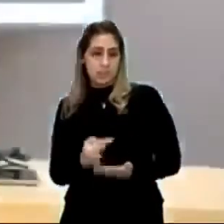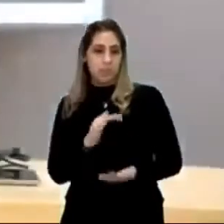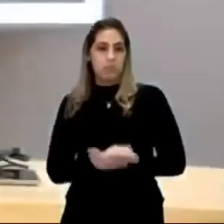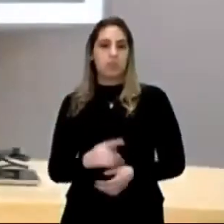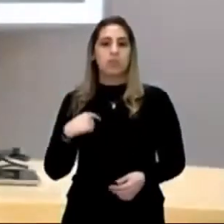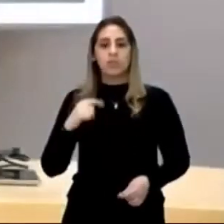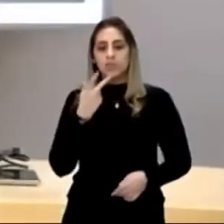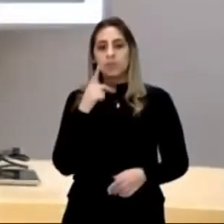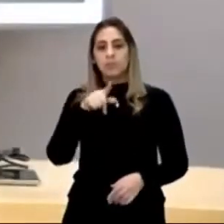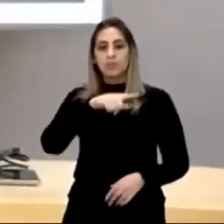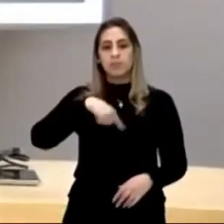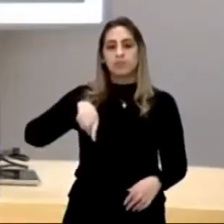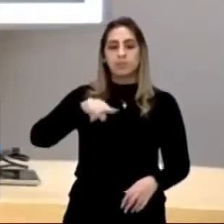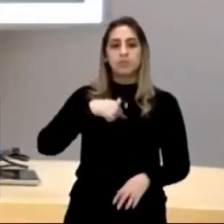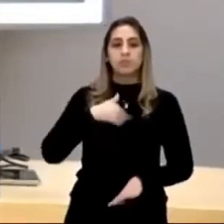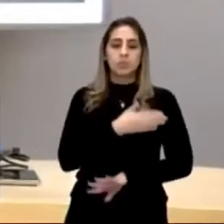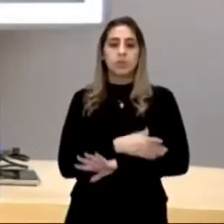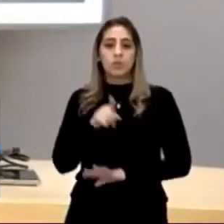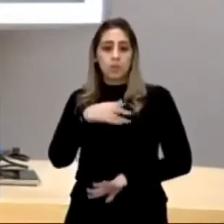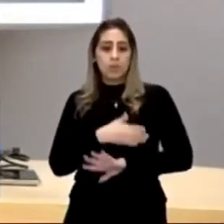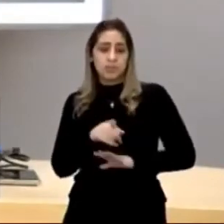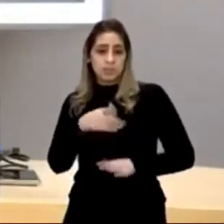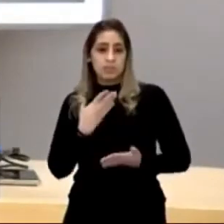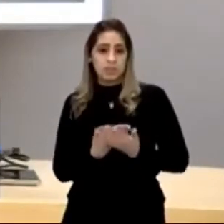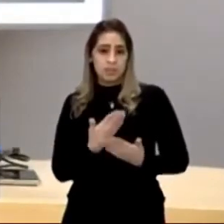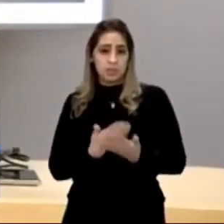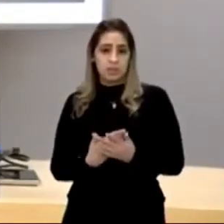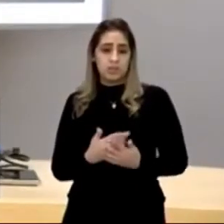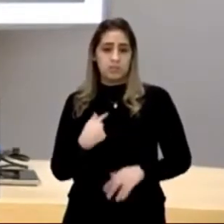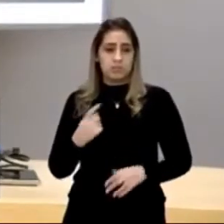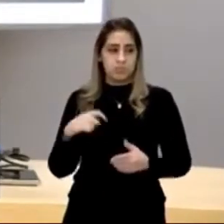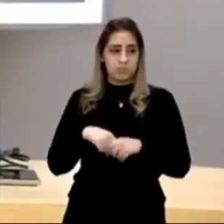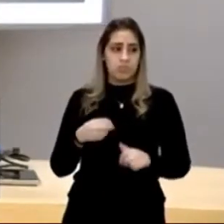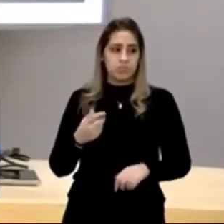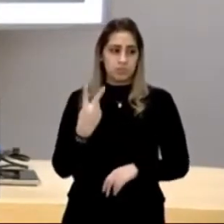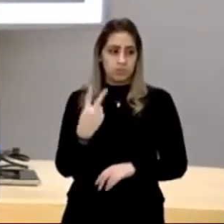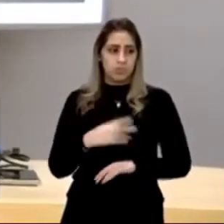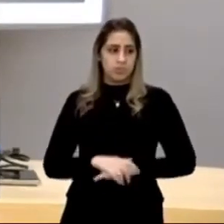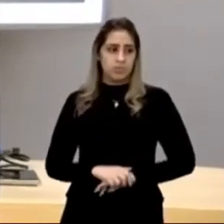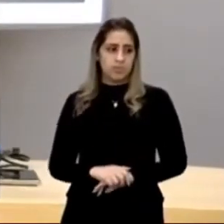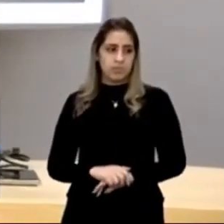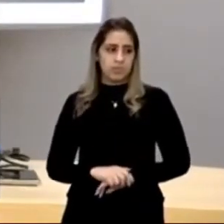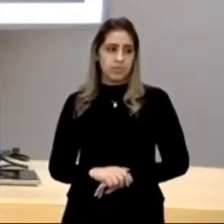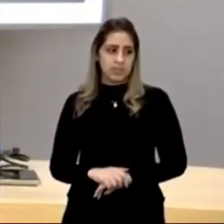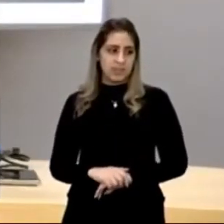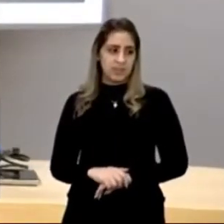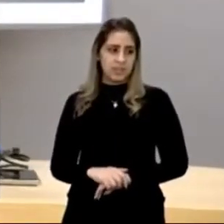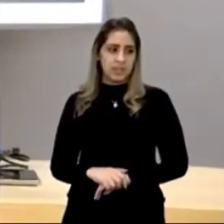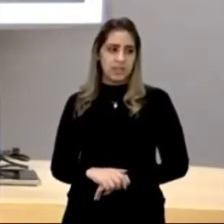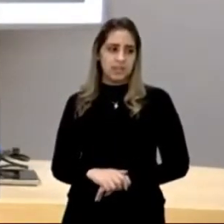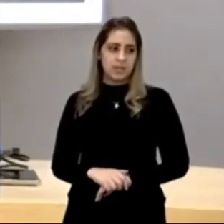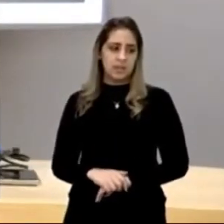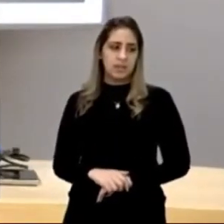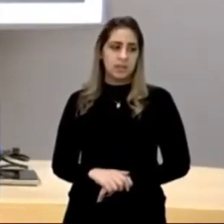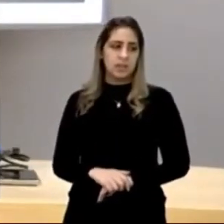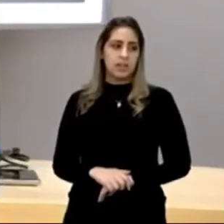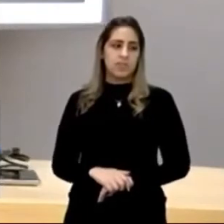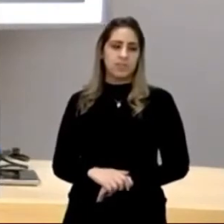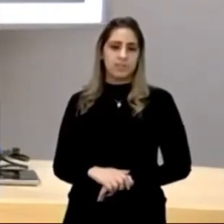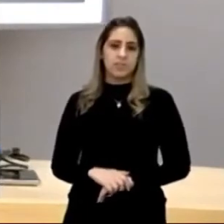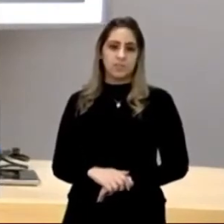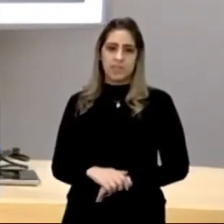vocês no começo desta aula sobre o Nove Noites. O que é verdade? É a escolha.